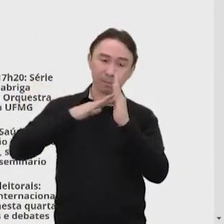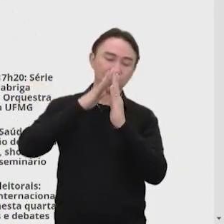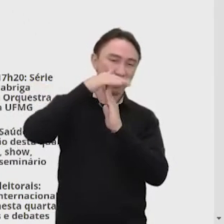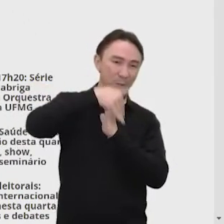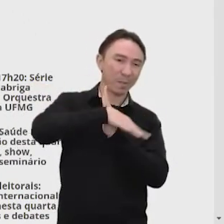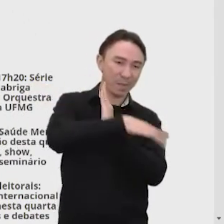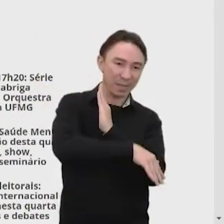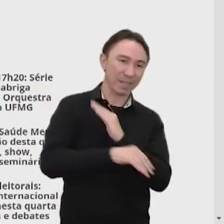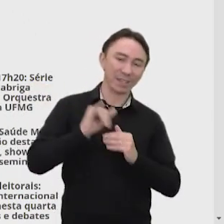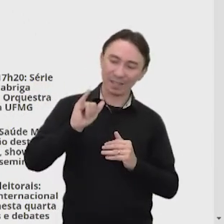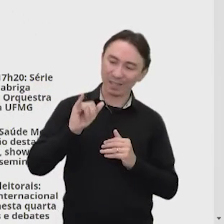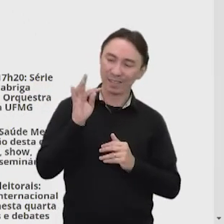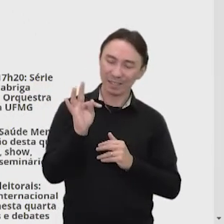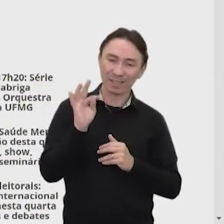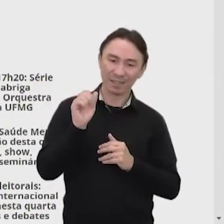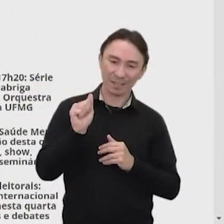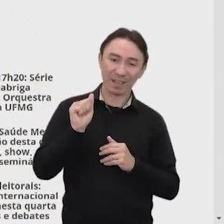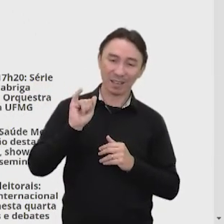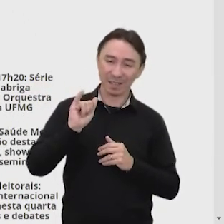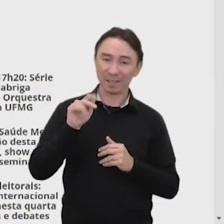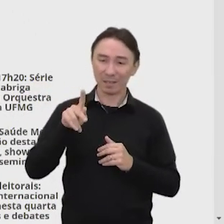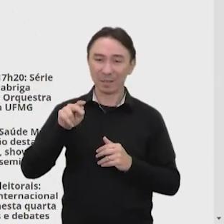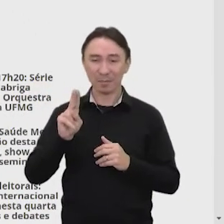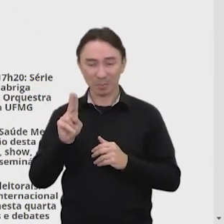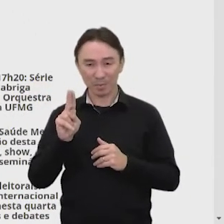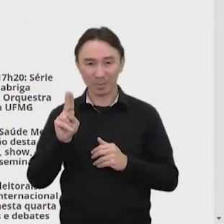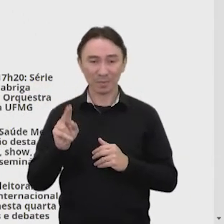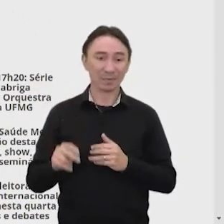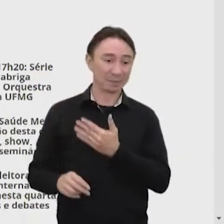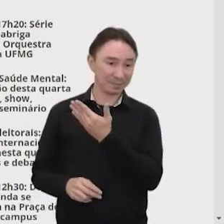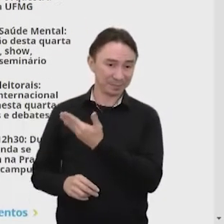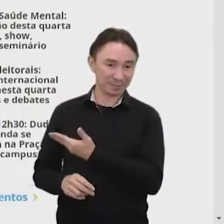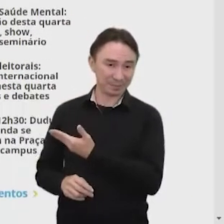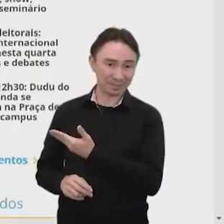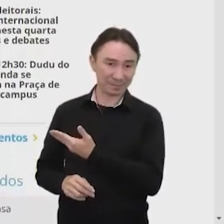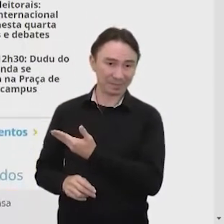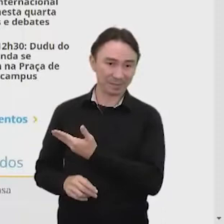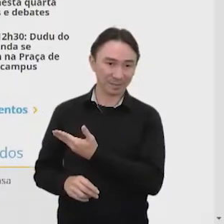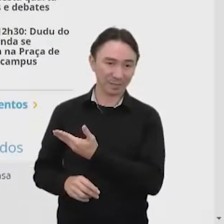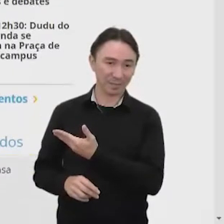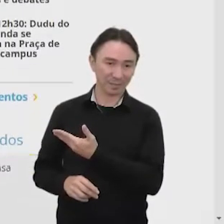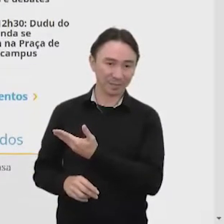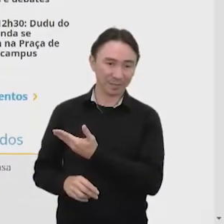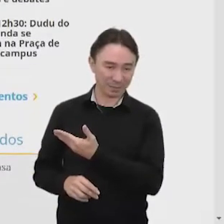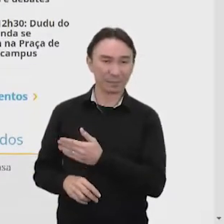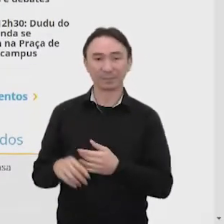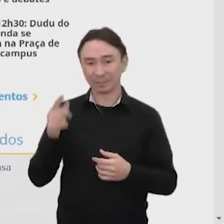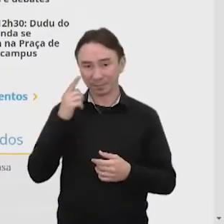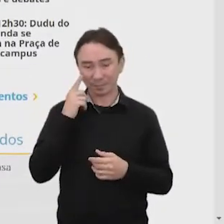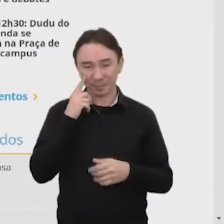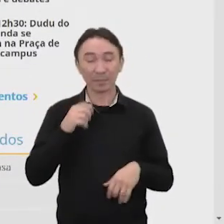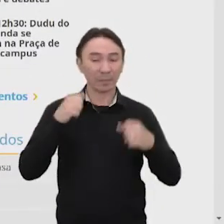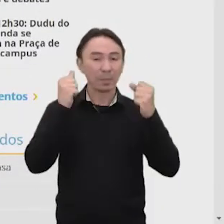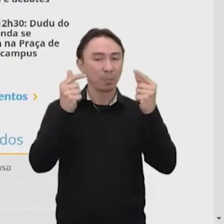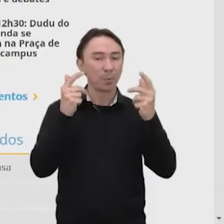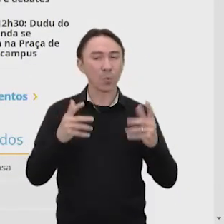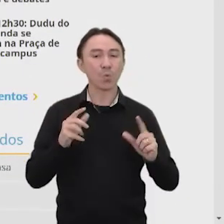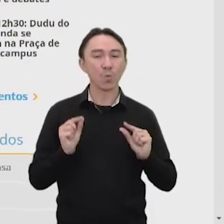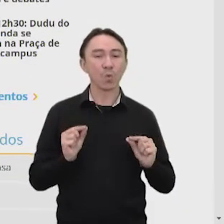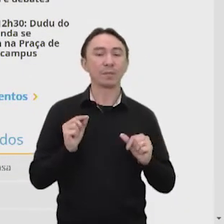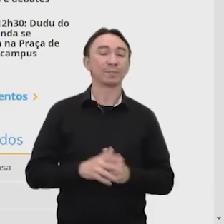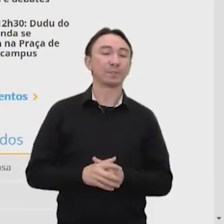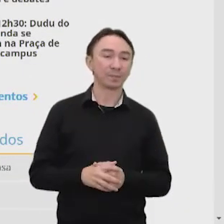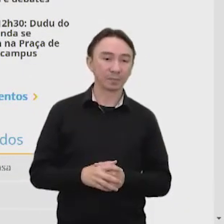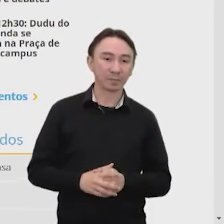Paraná. É uma foto feita por esse carinha aqui, o Jonas de Carvalho. E vamos ver o que essa reportagem fala pra gente, ó.